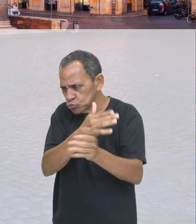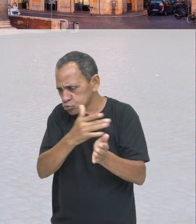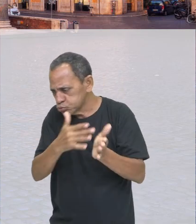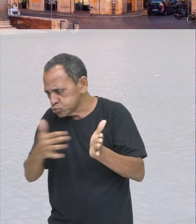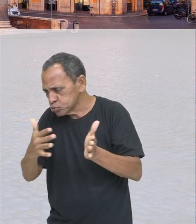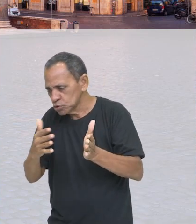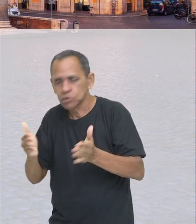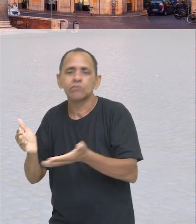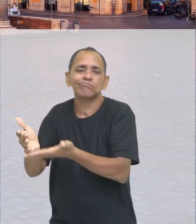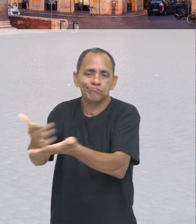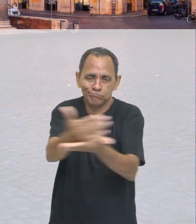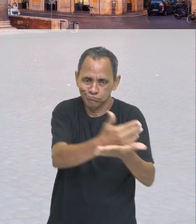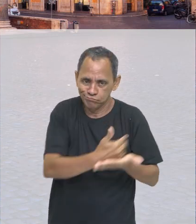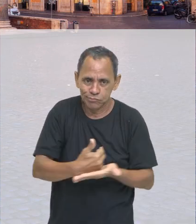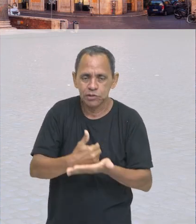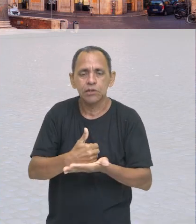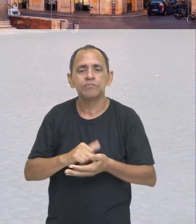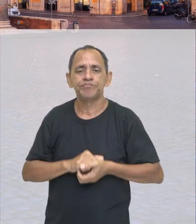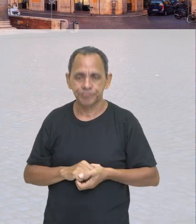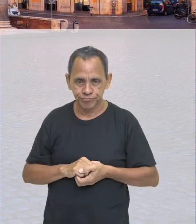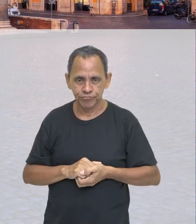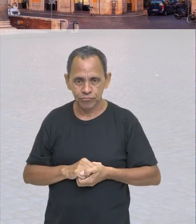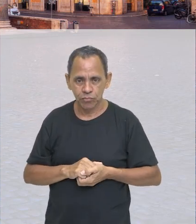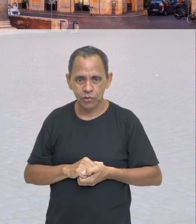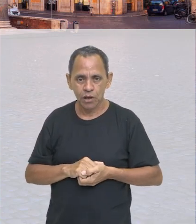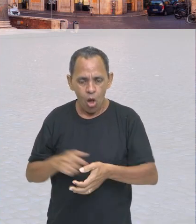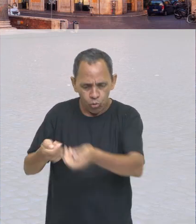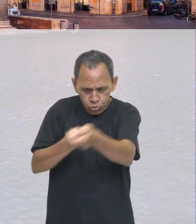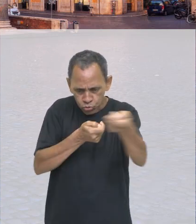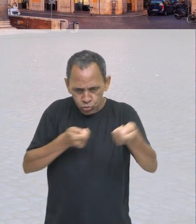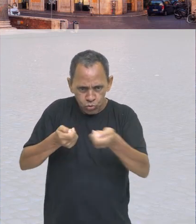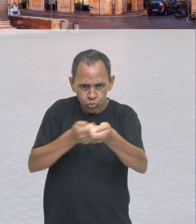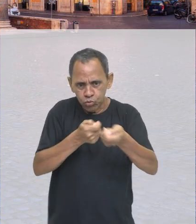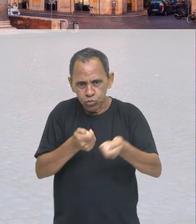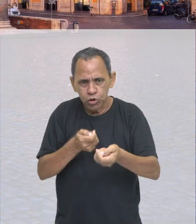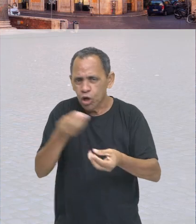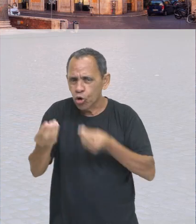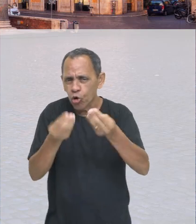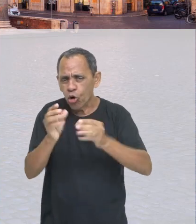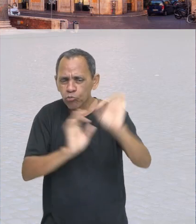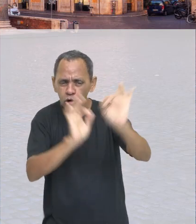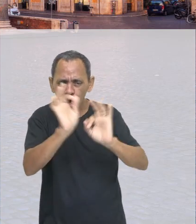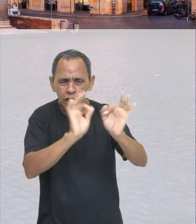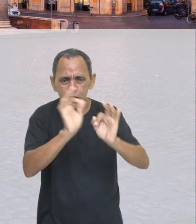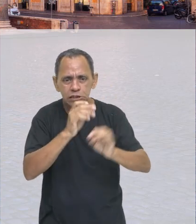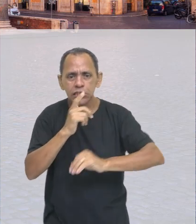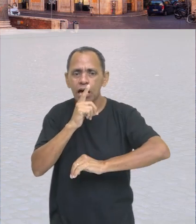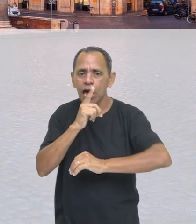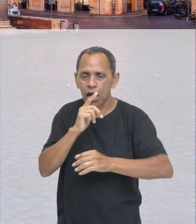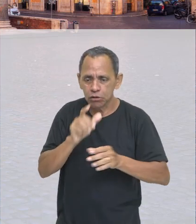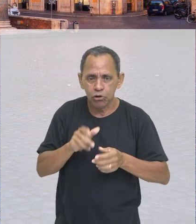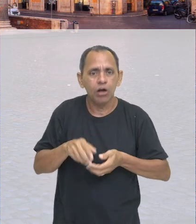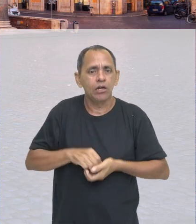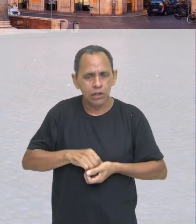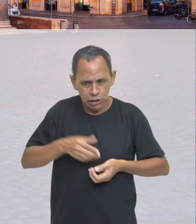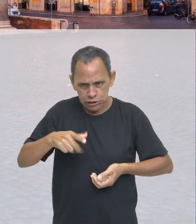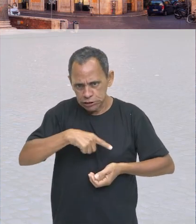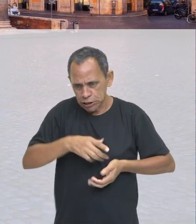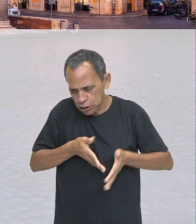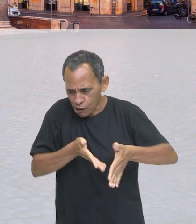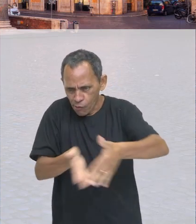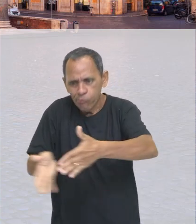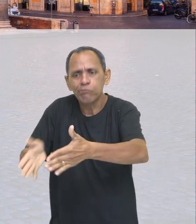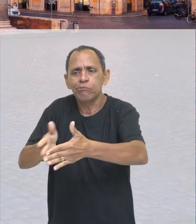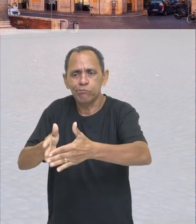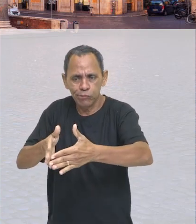monta ali para levar a água até essas plantações para que, claro, a terra fique sempre úmida e forneça água suficiente para que essas plantas se